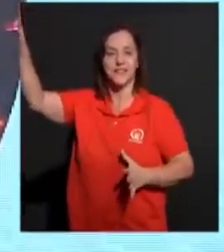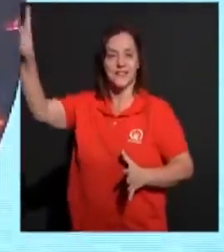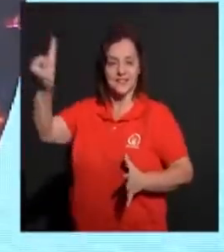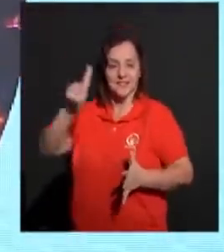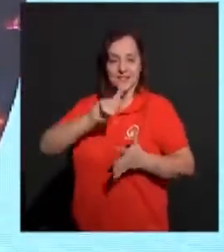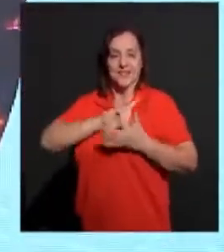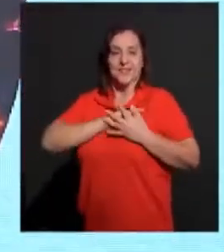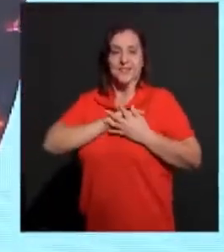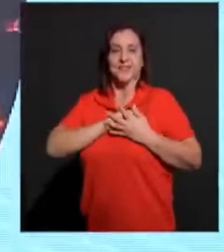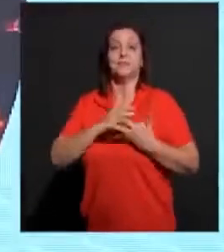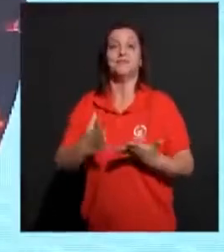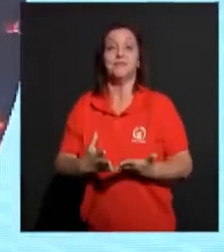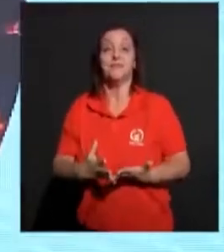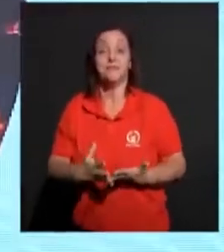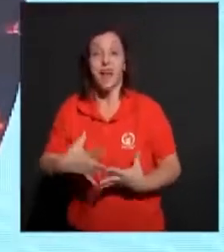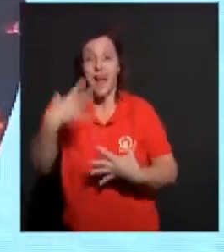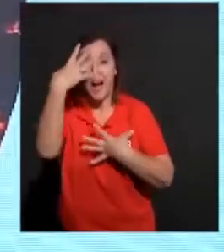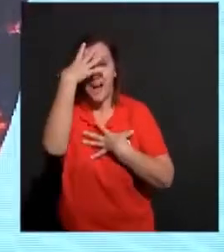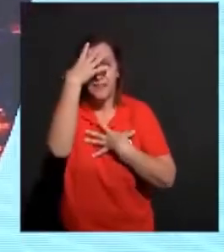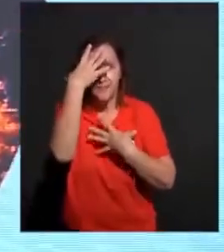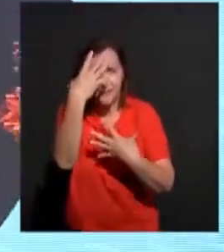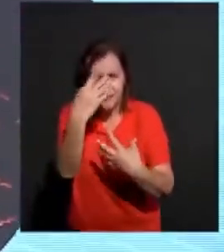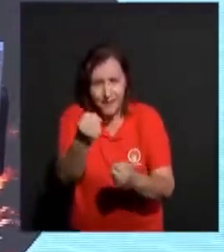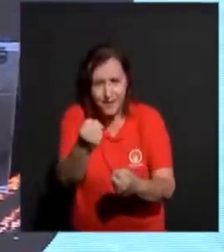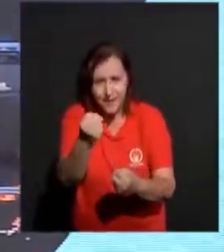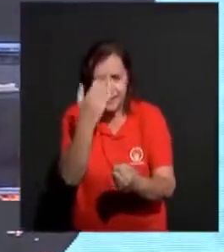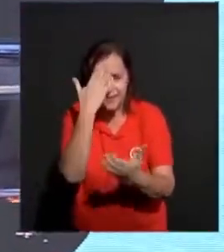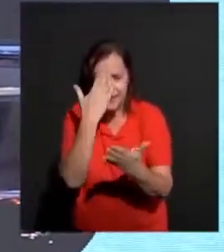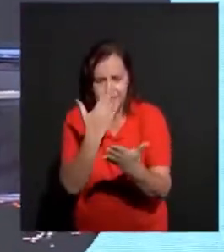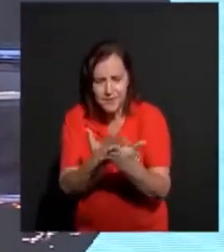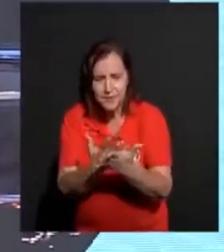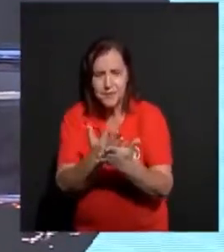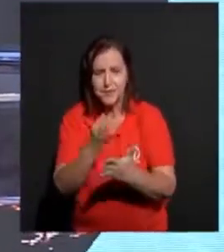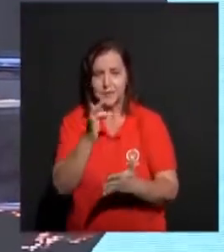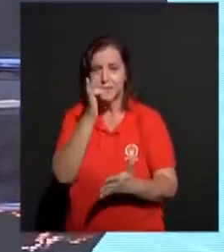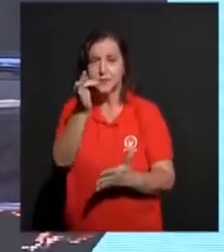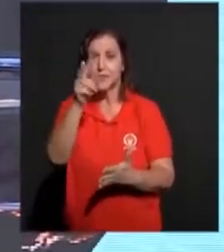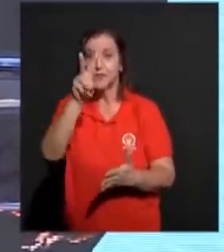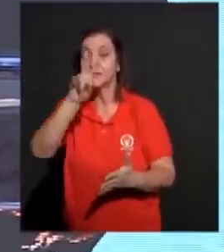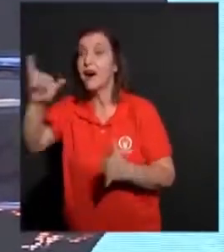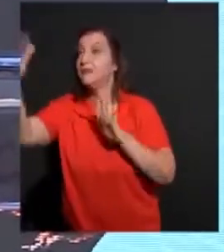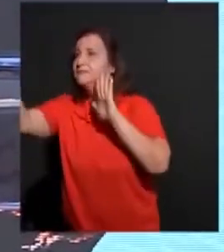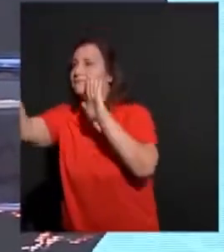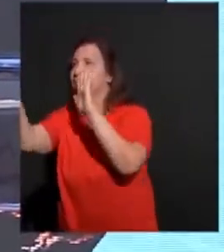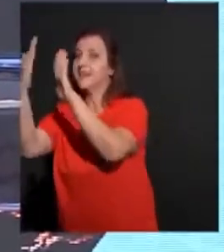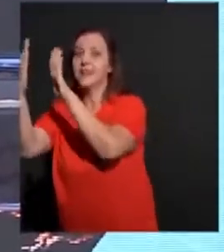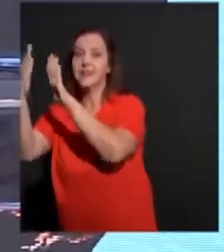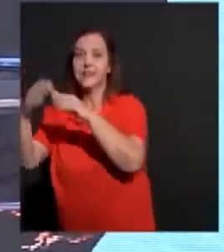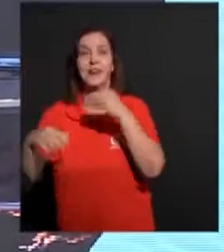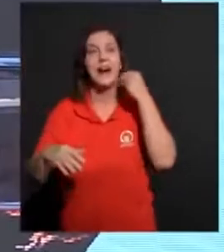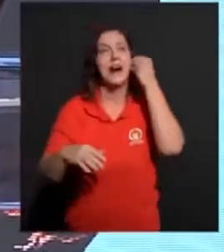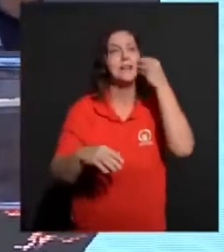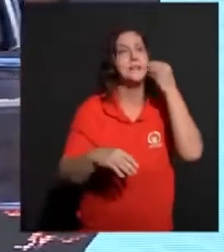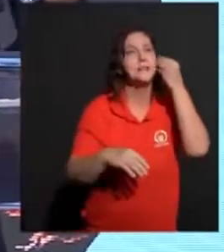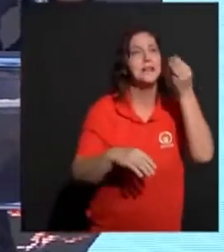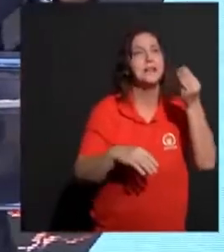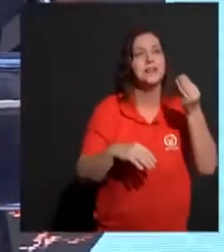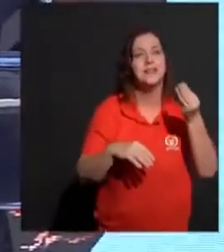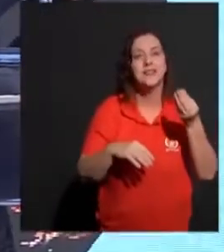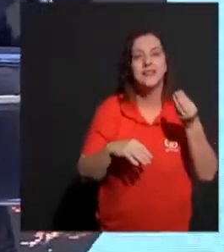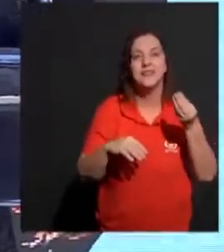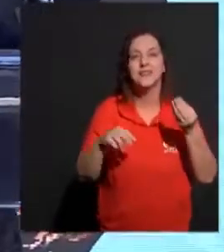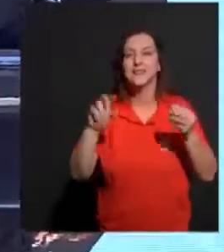A fé, aquilo que hoje nós acreditamos, nós vamos conseguir ver. Aquilo que é a nossa esperança, vai ser a maior